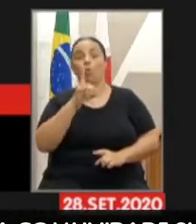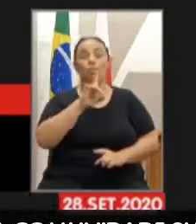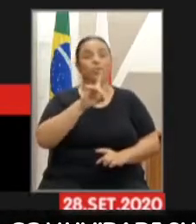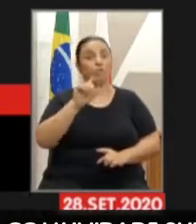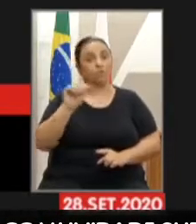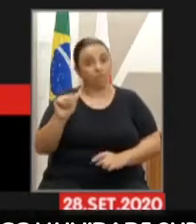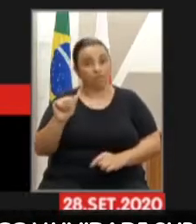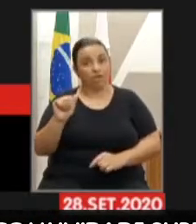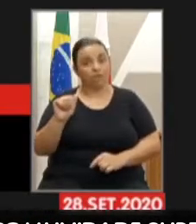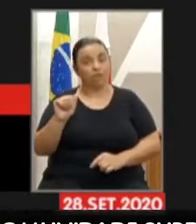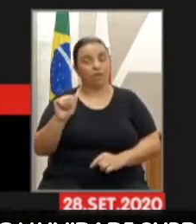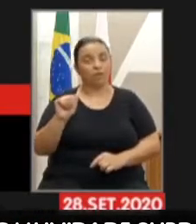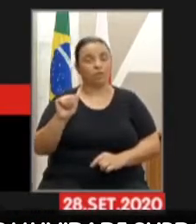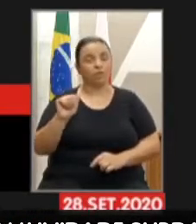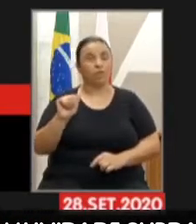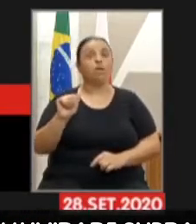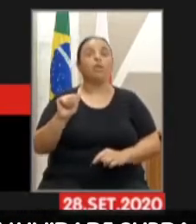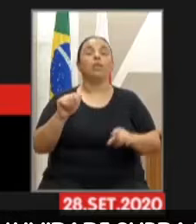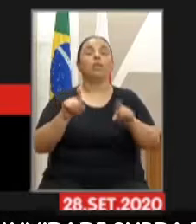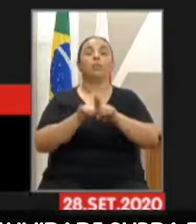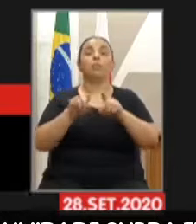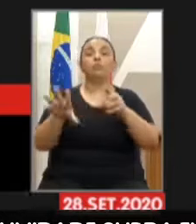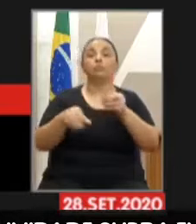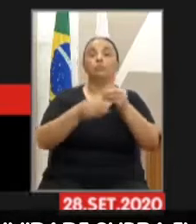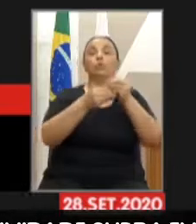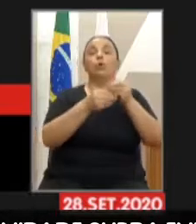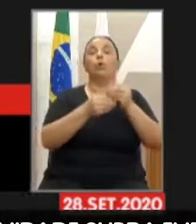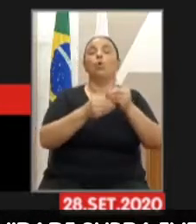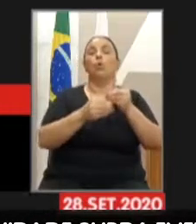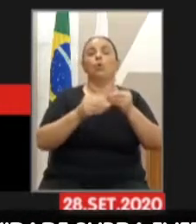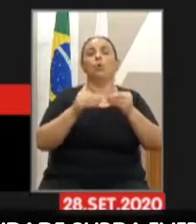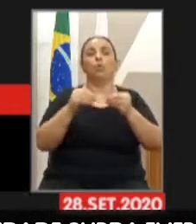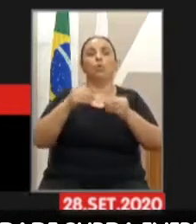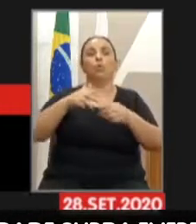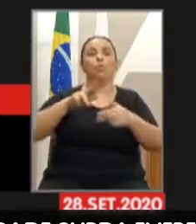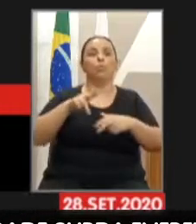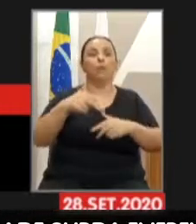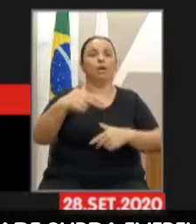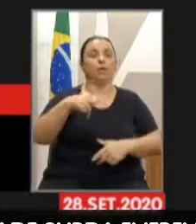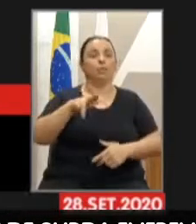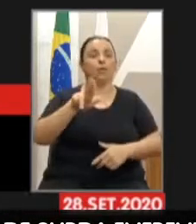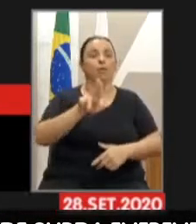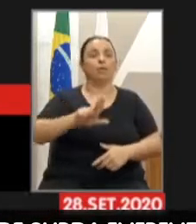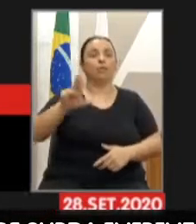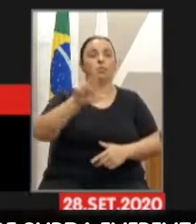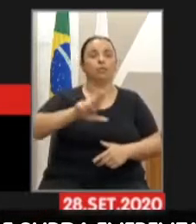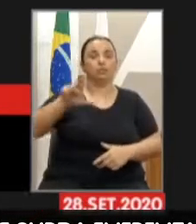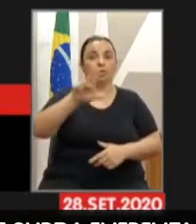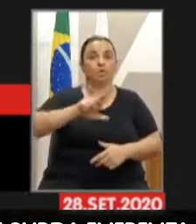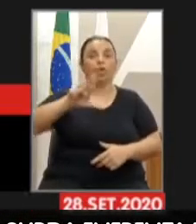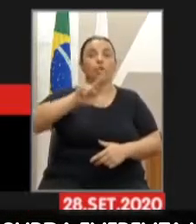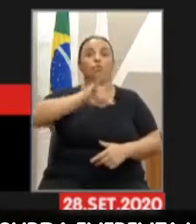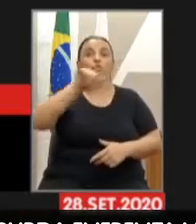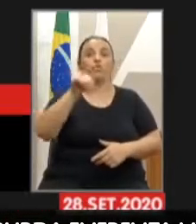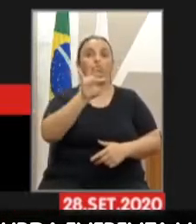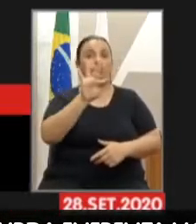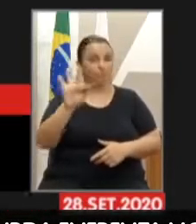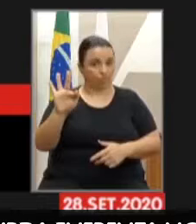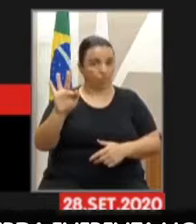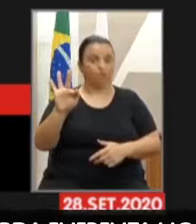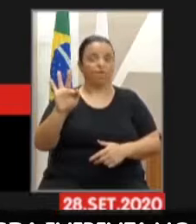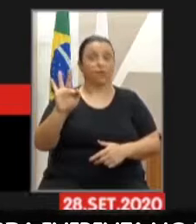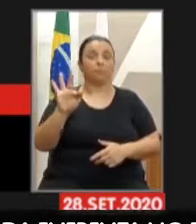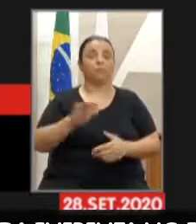Uberlândia e Juiz de Fora, a cidade do Rio de A pessoa surda é um indivíduo no qual possui perda